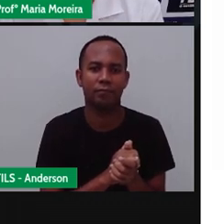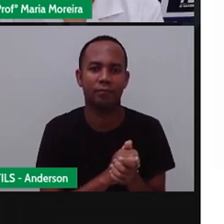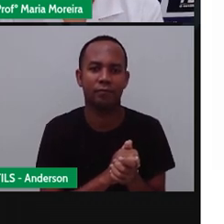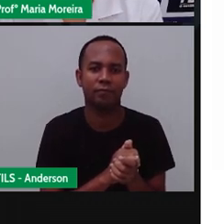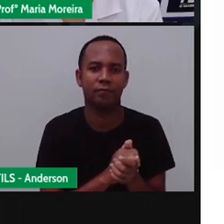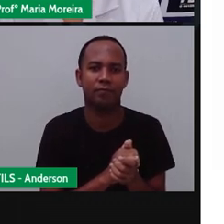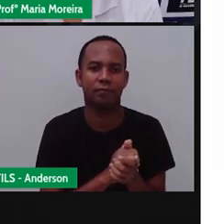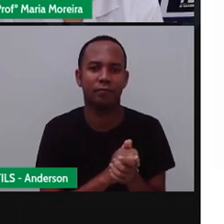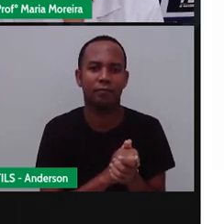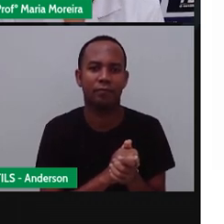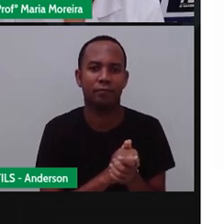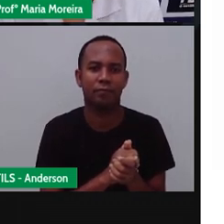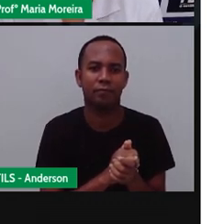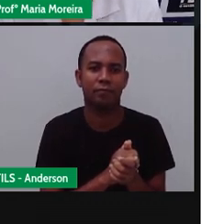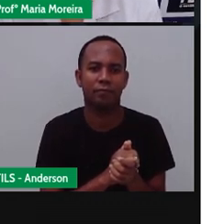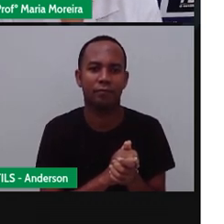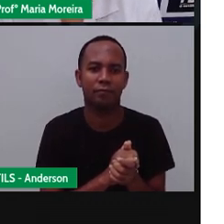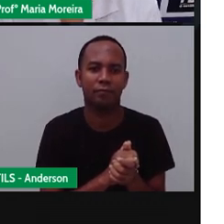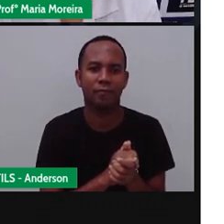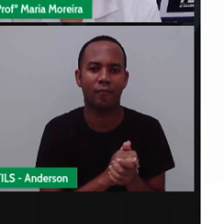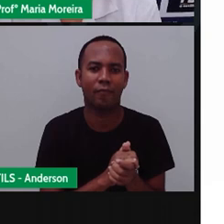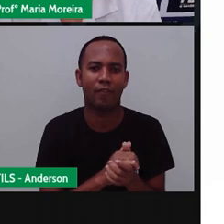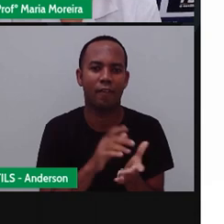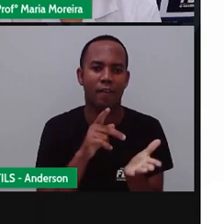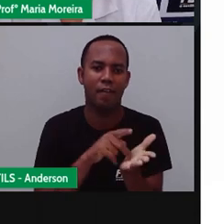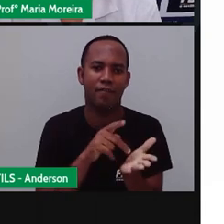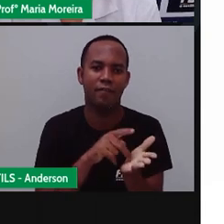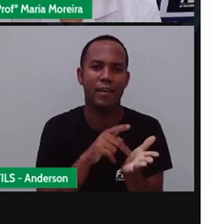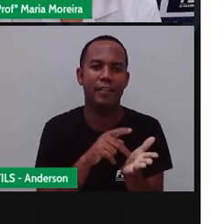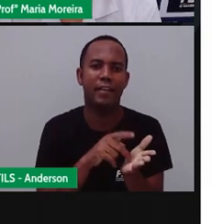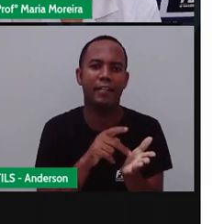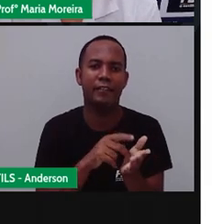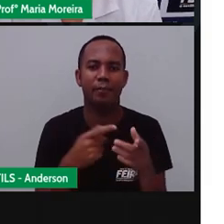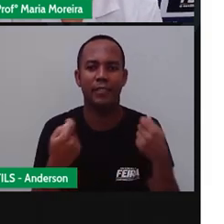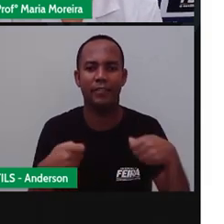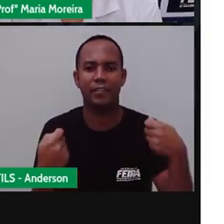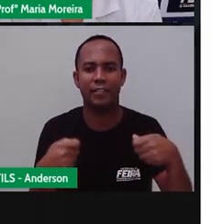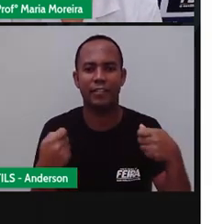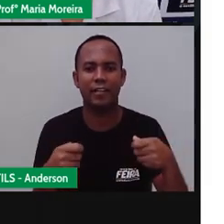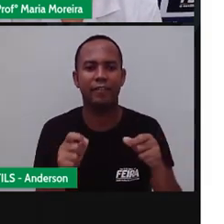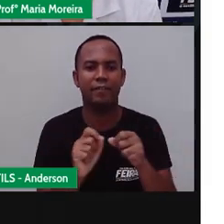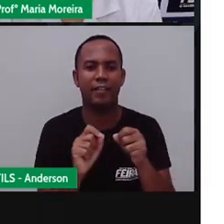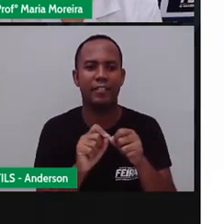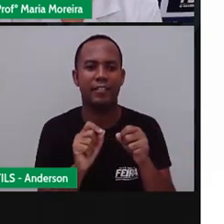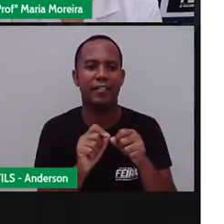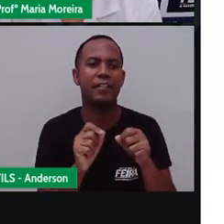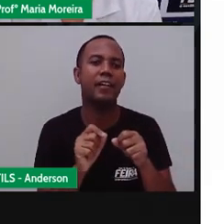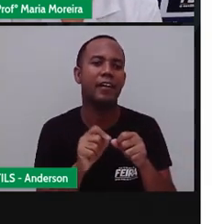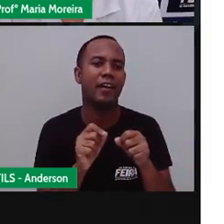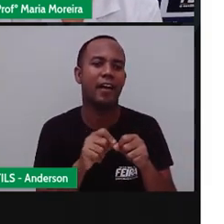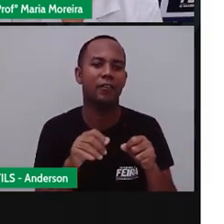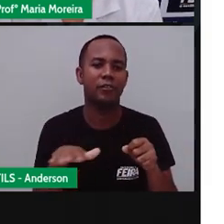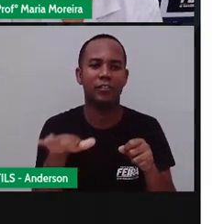descrevendo, porque a gente não sabe, na verdade, na rede, se temos algum aluno... Algum aluno cego.